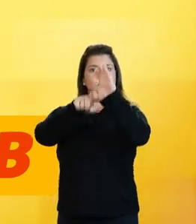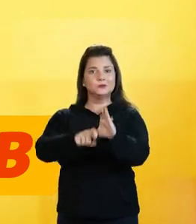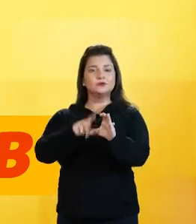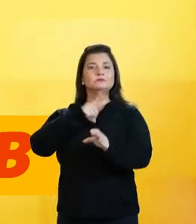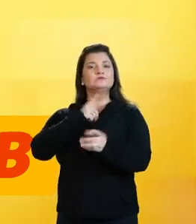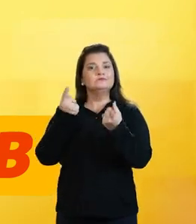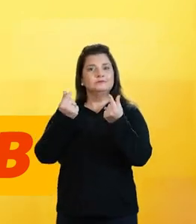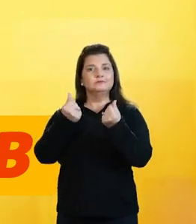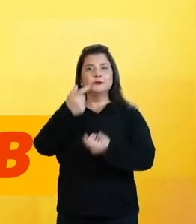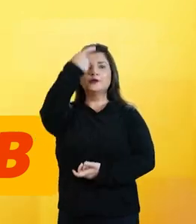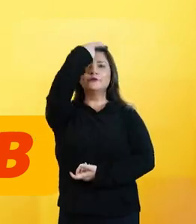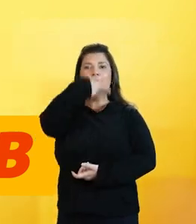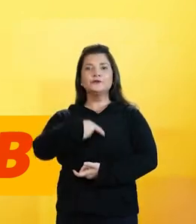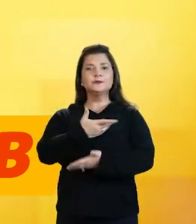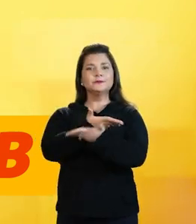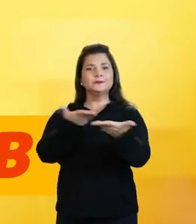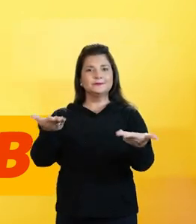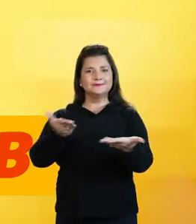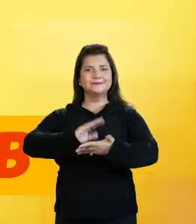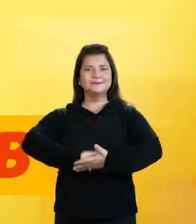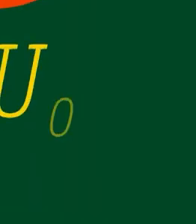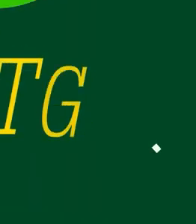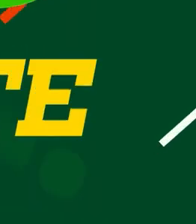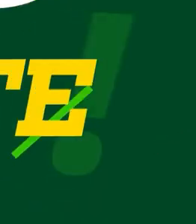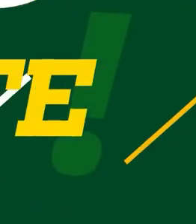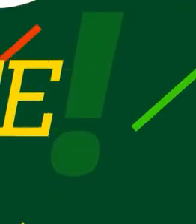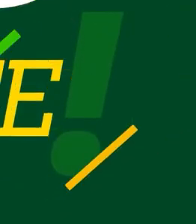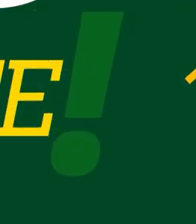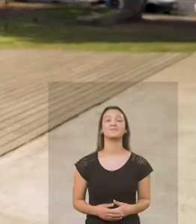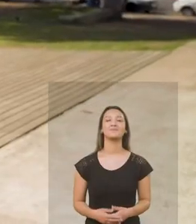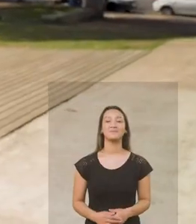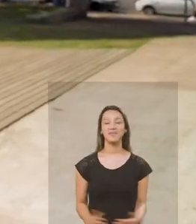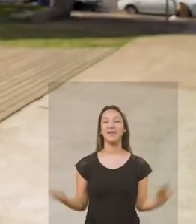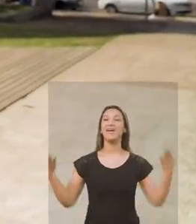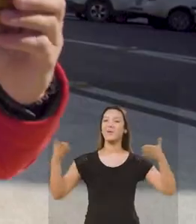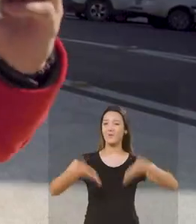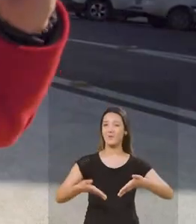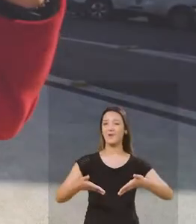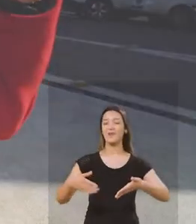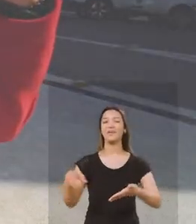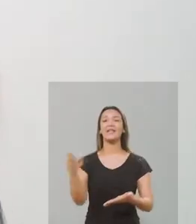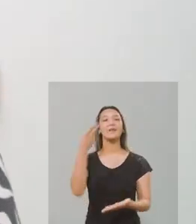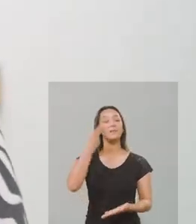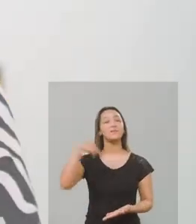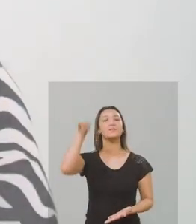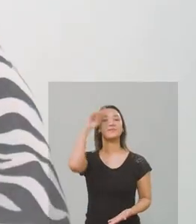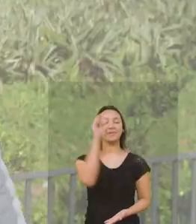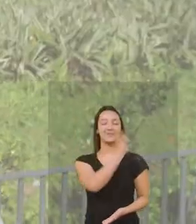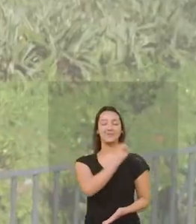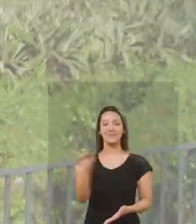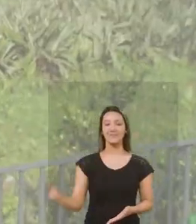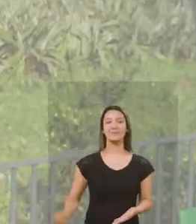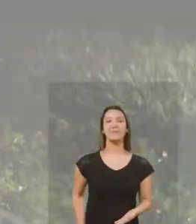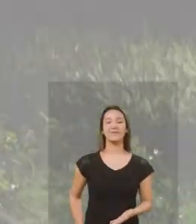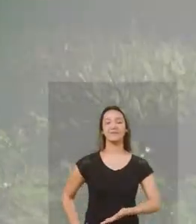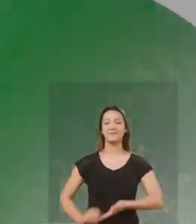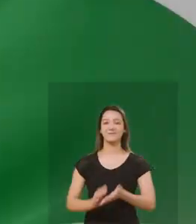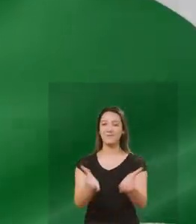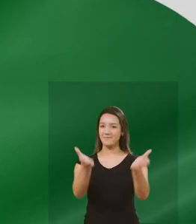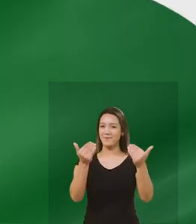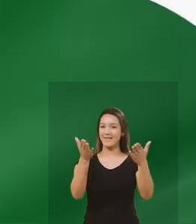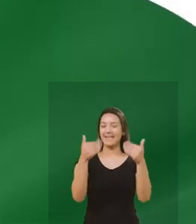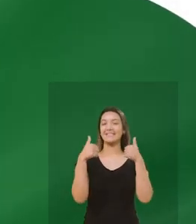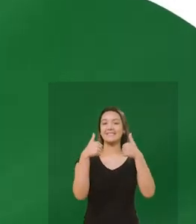teremos dinheiro para isso. Ferro na tonelis. Agora é comandante Nádia Senadora.